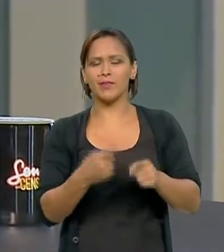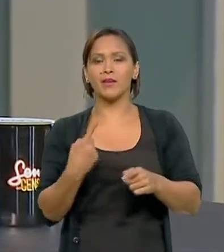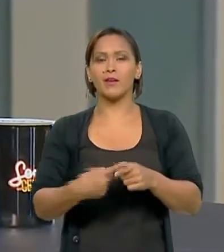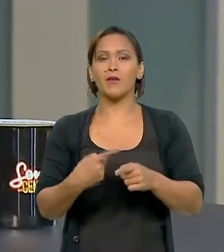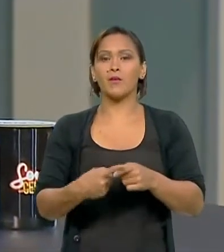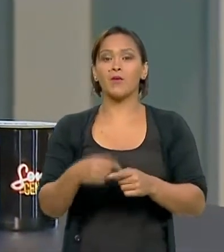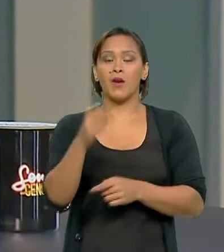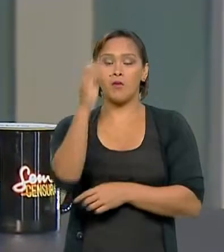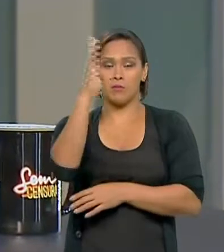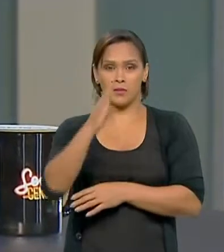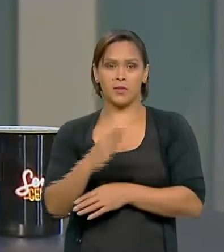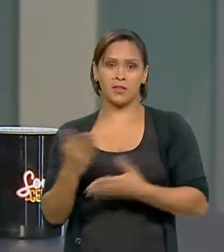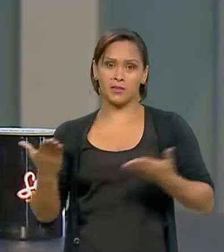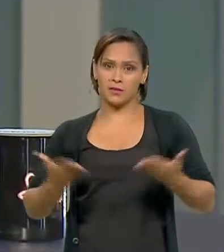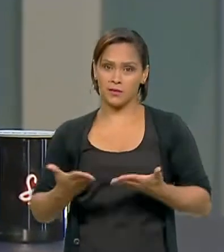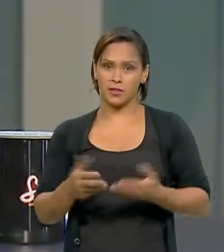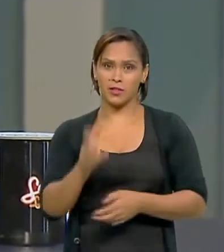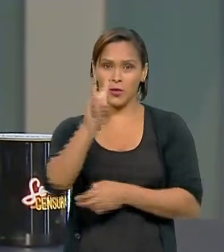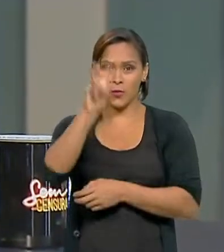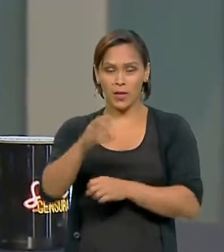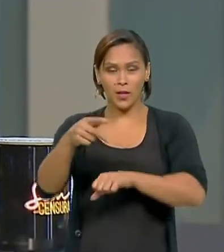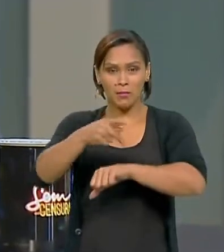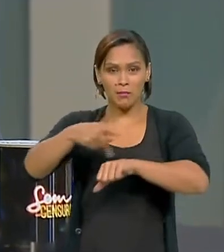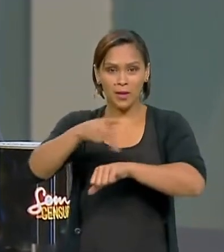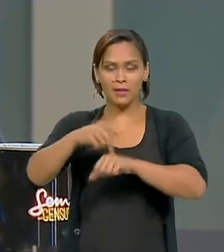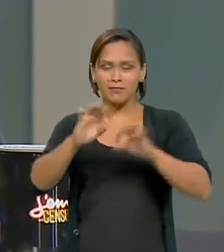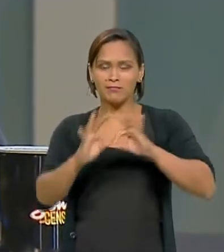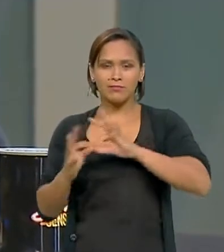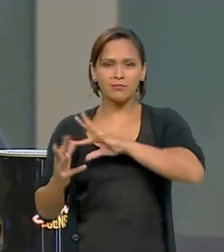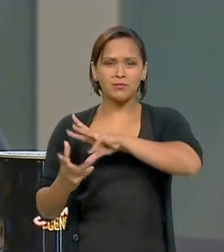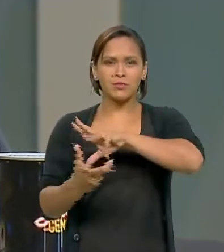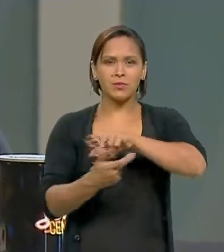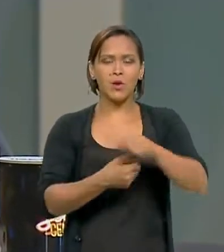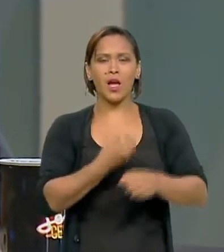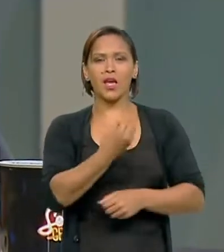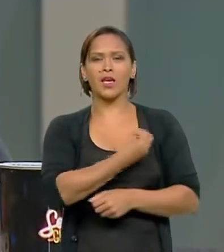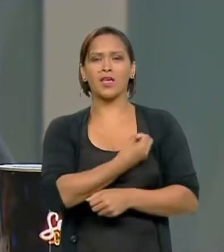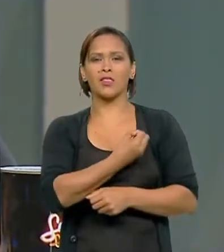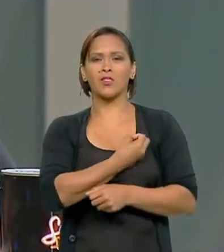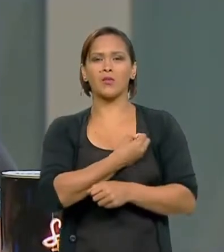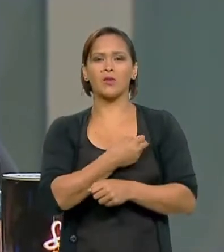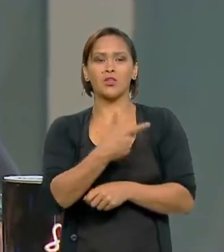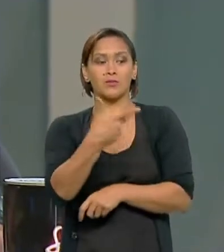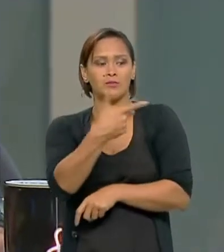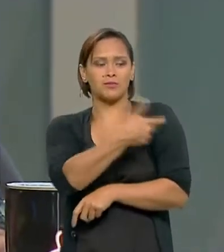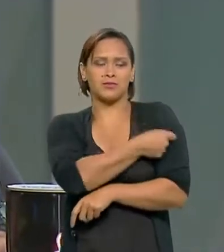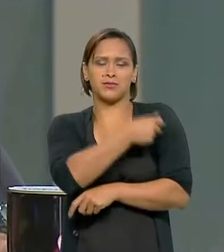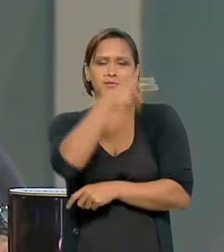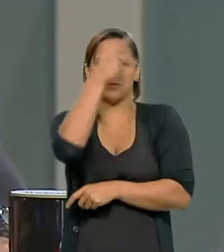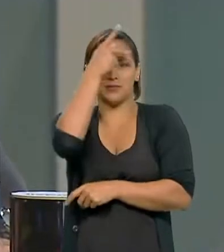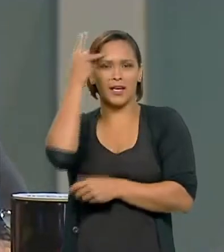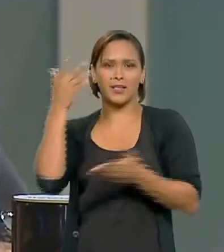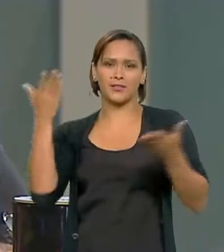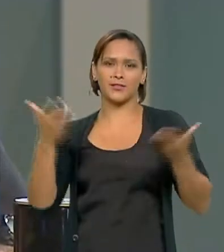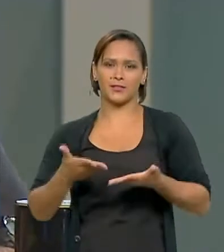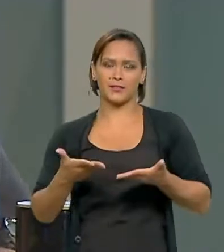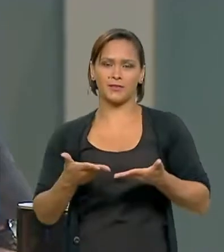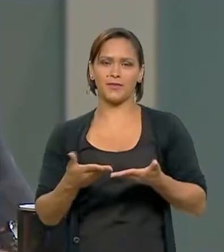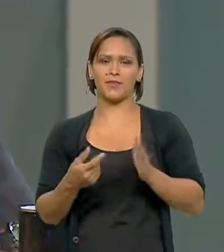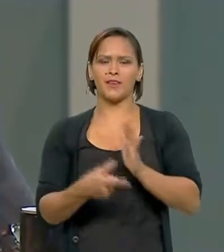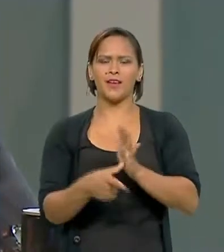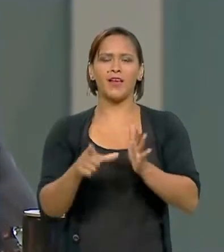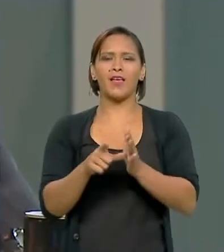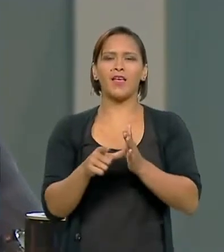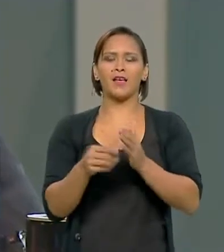O Brasil hoje é o quinto país do mundo em número de vacinados. Atrás